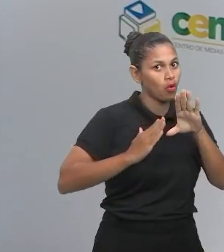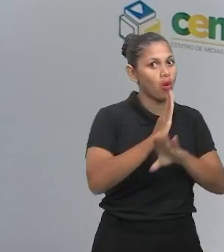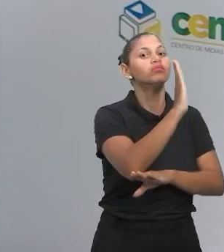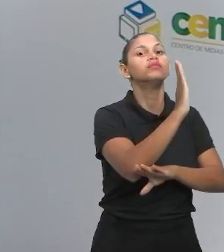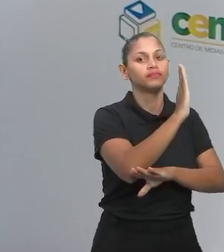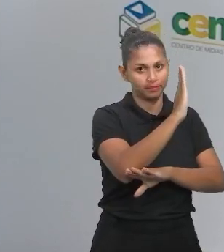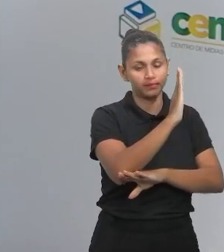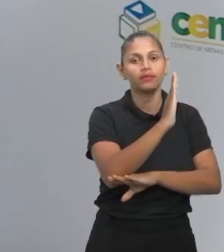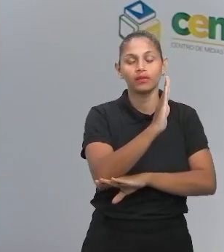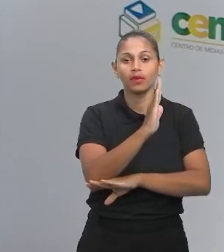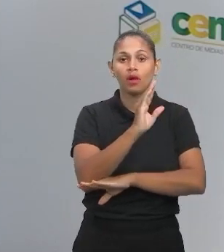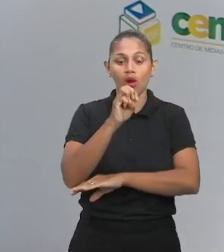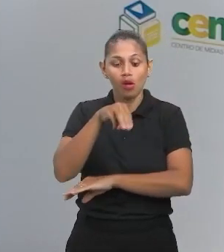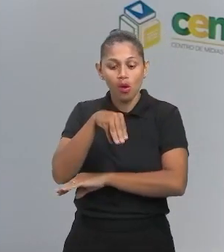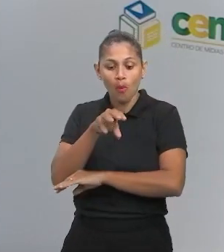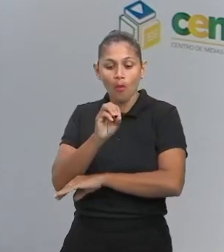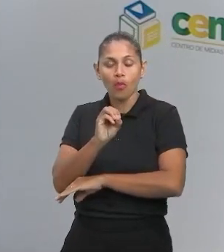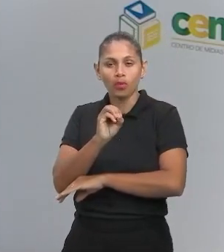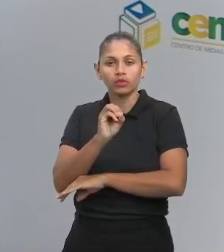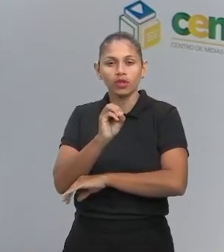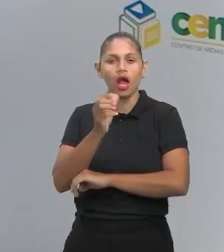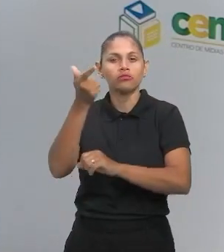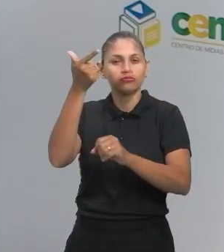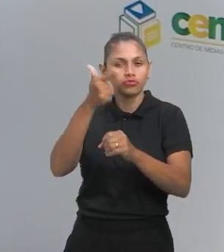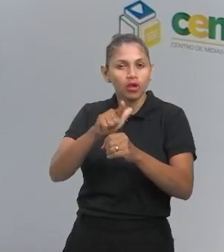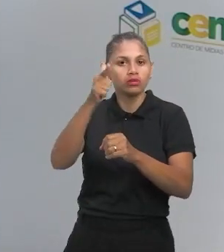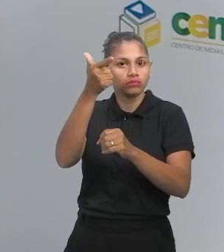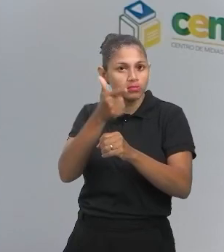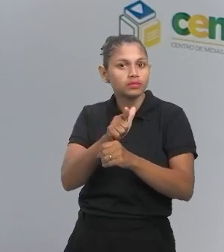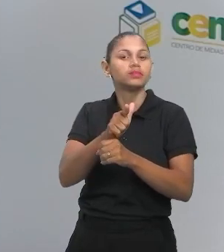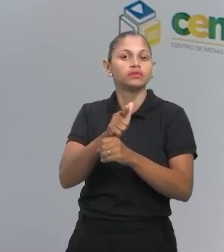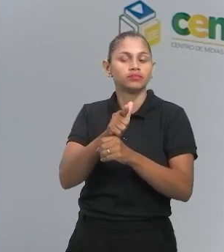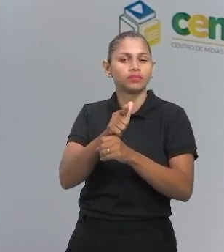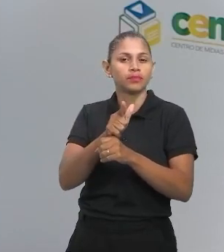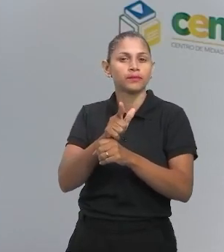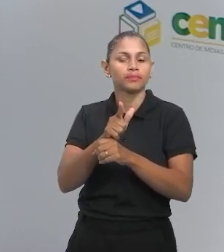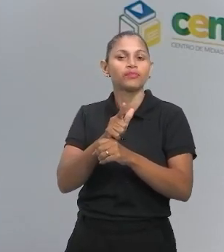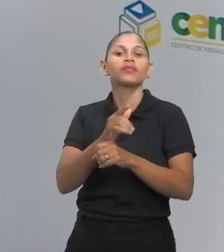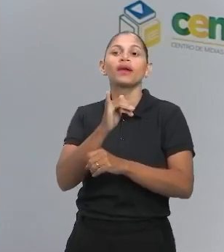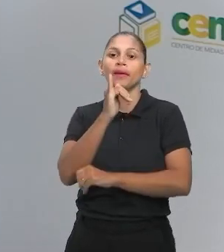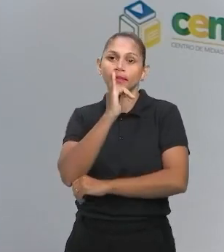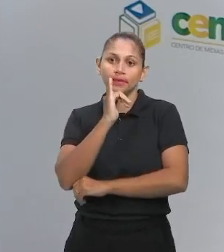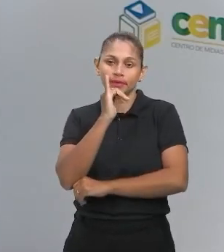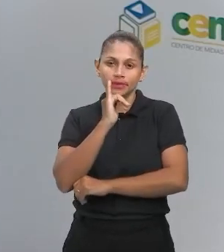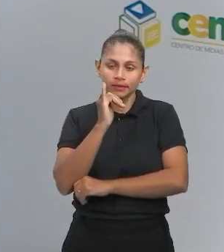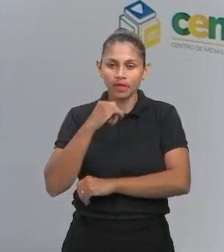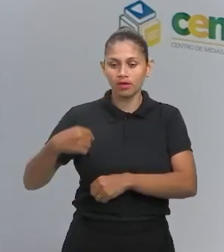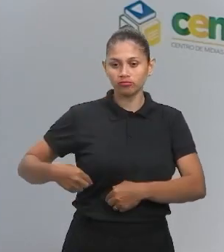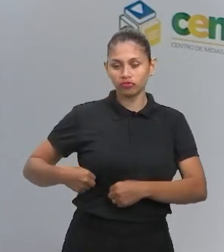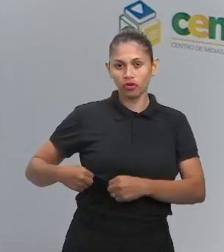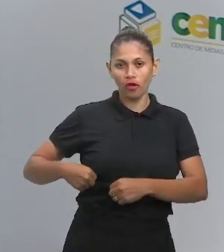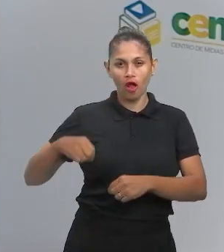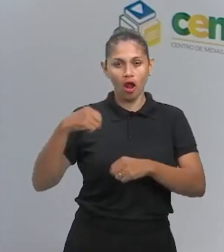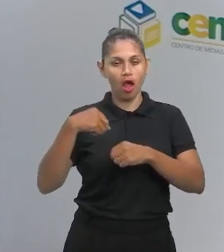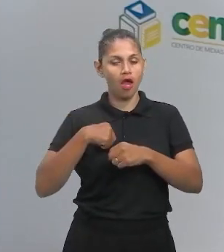Moda é aquilo que mais se repete. Por exemplo, esse jalequinho verde aqui, estilo